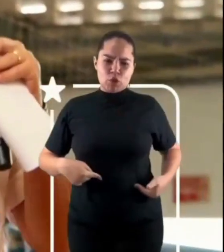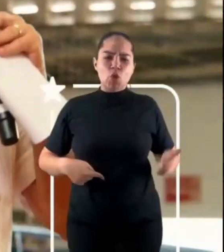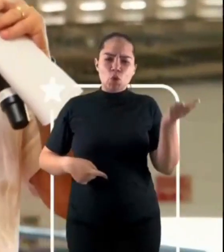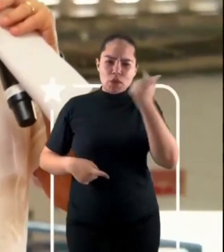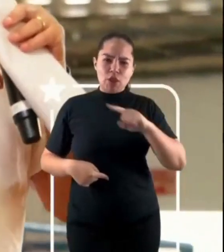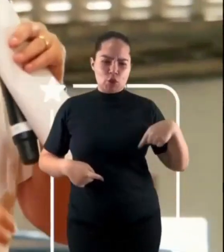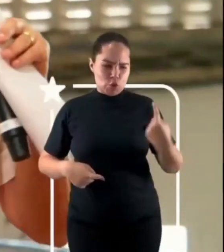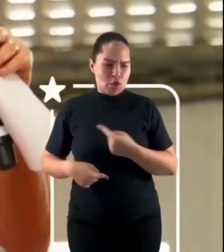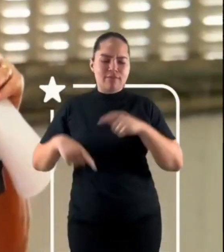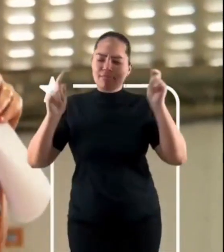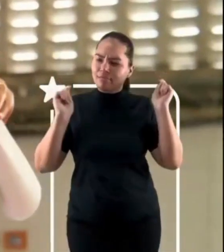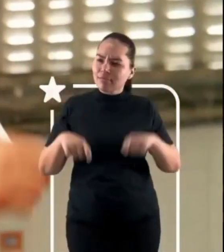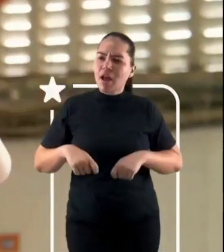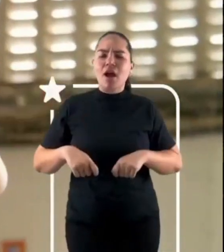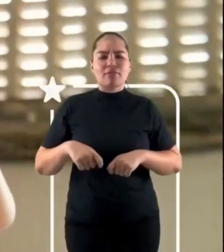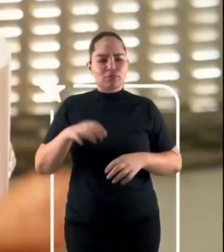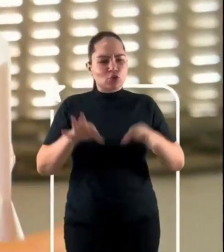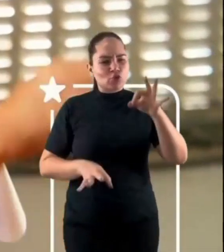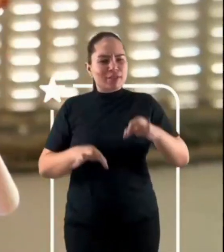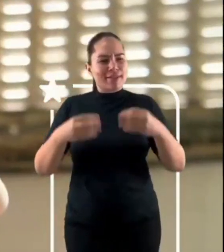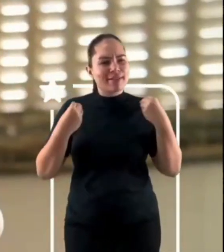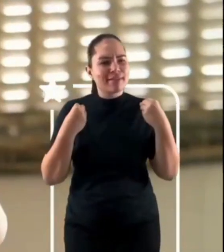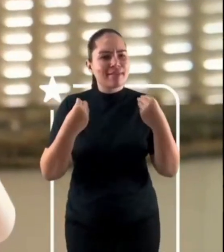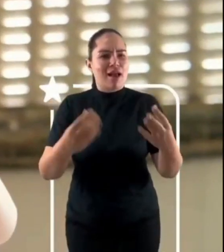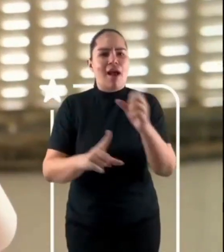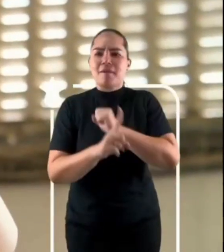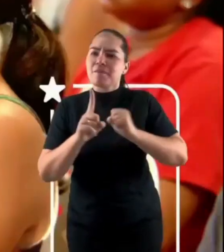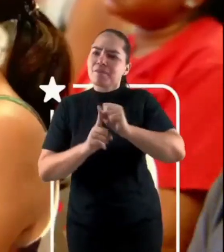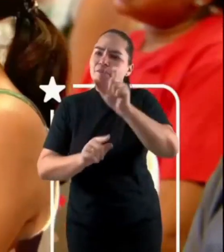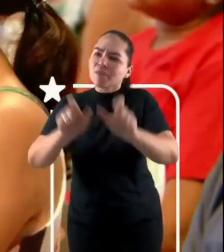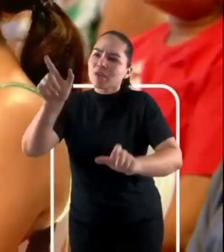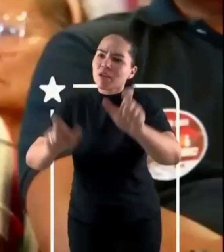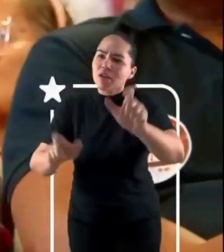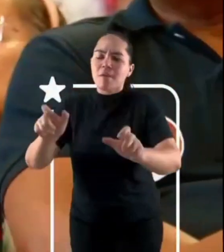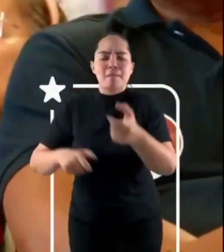social para os nossos irmãos e irmãs fortalezenses.